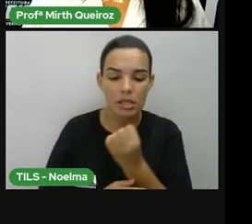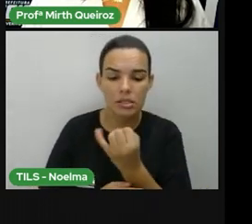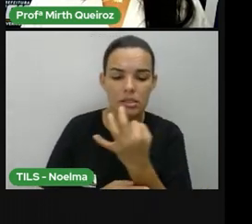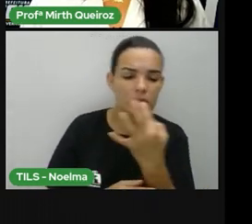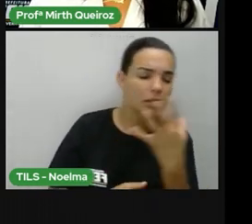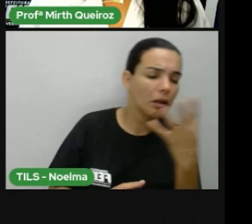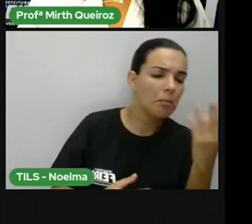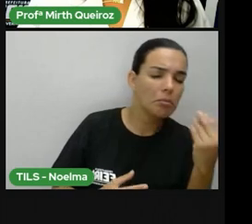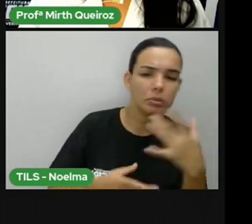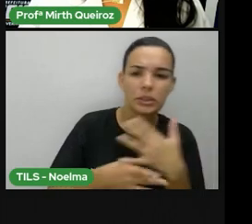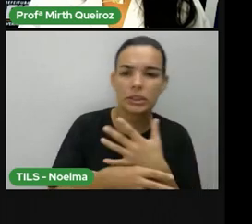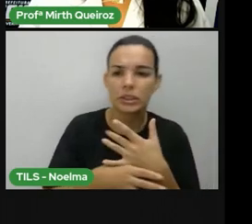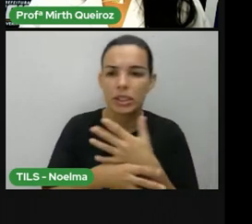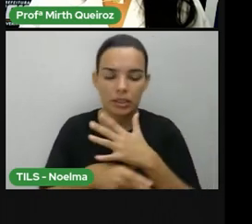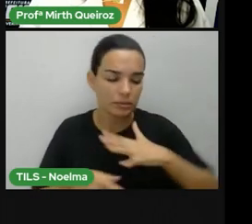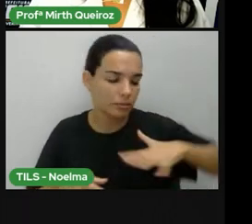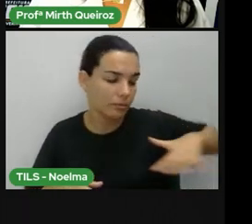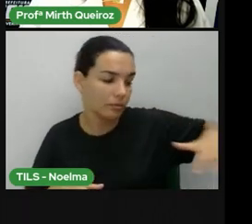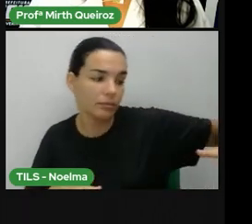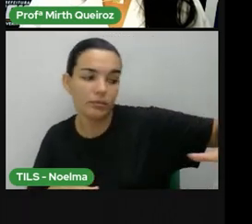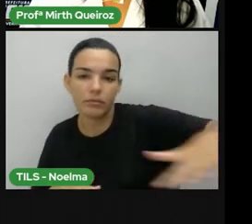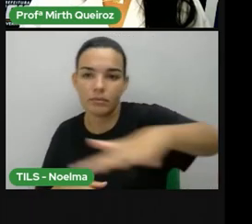em seu território.